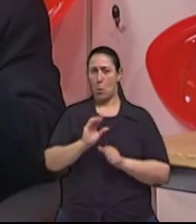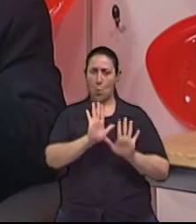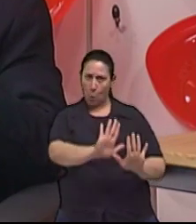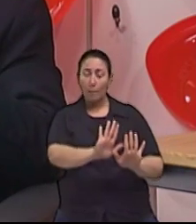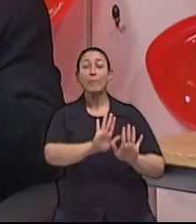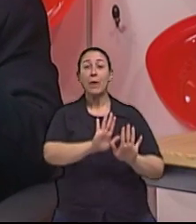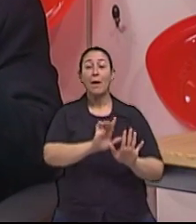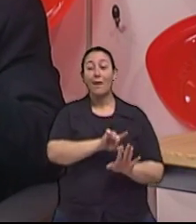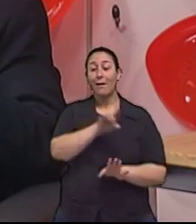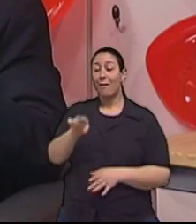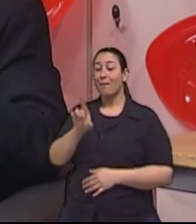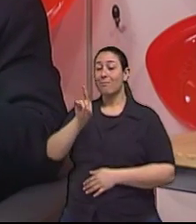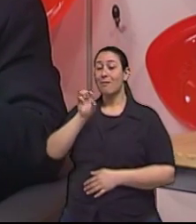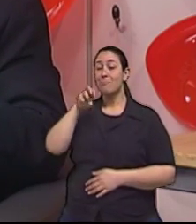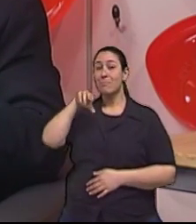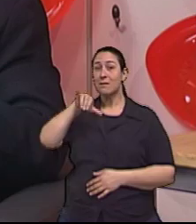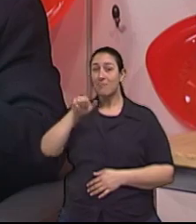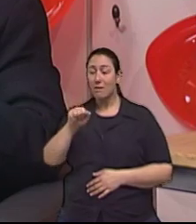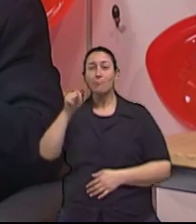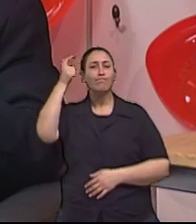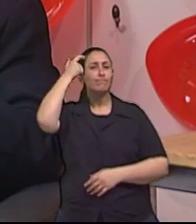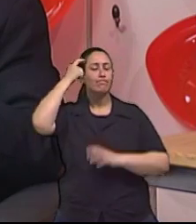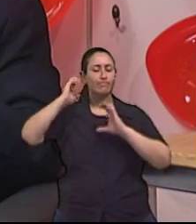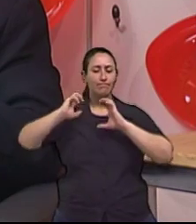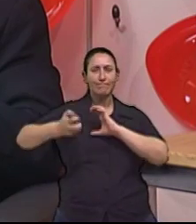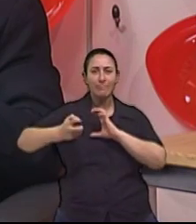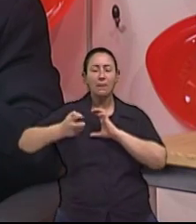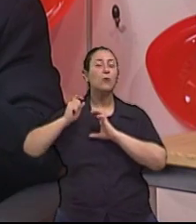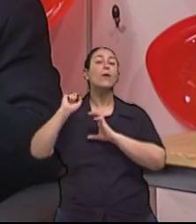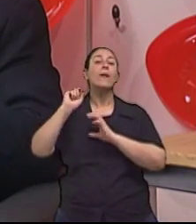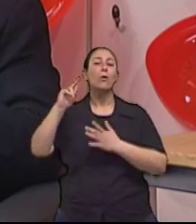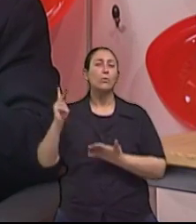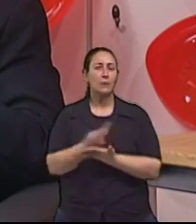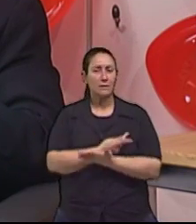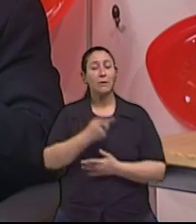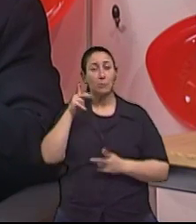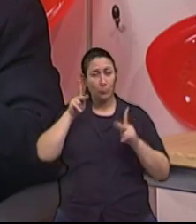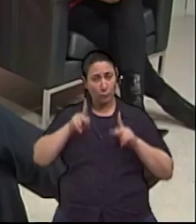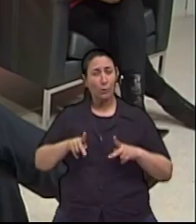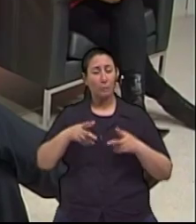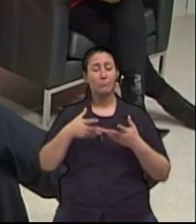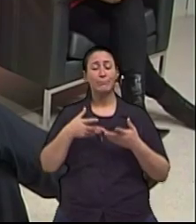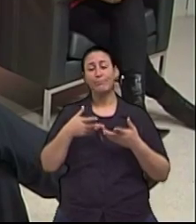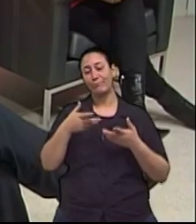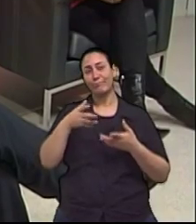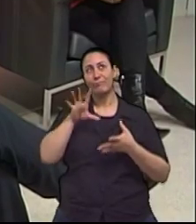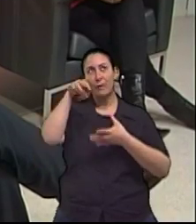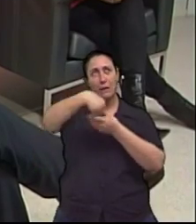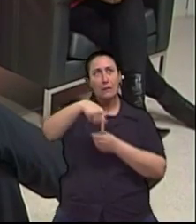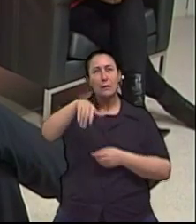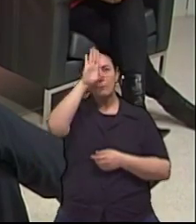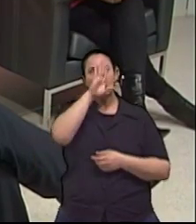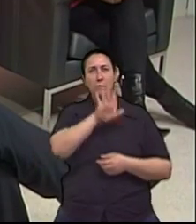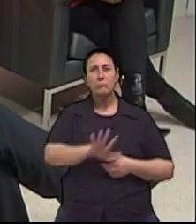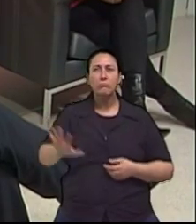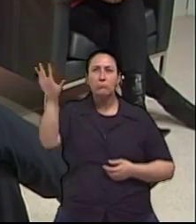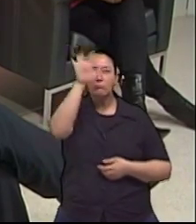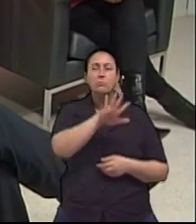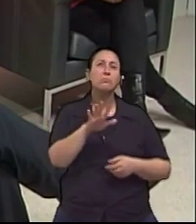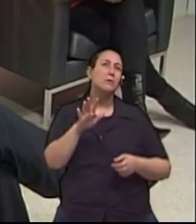A demência vascular é o segundo tipo de demência mais comum, em especial no Brasil, que tem muitas